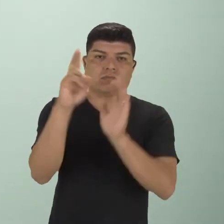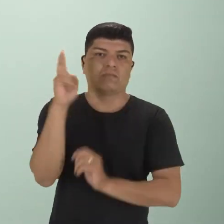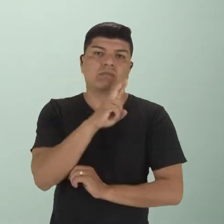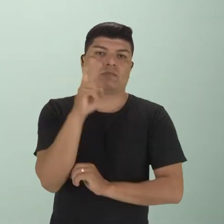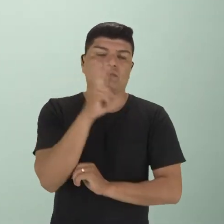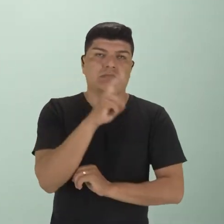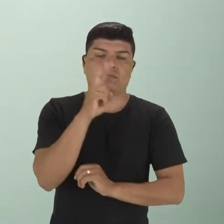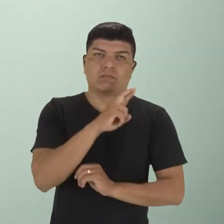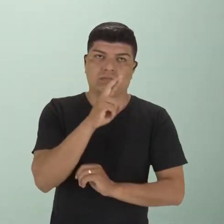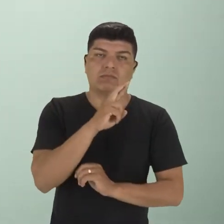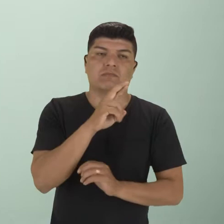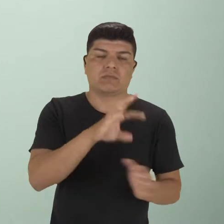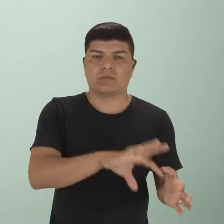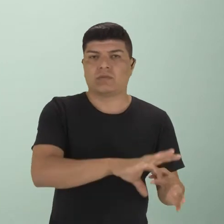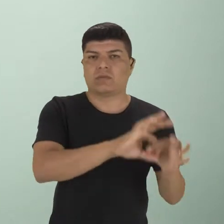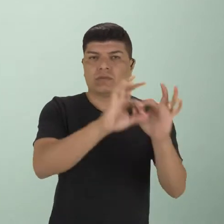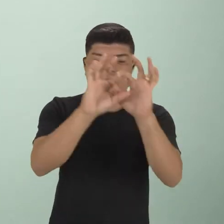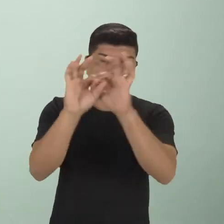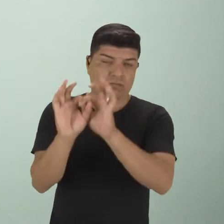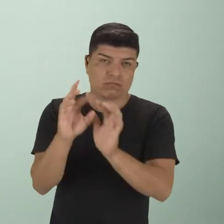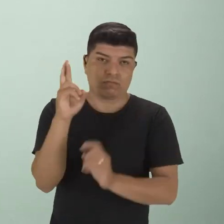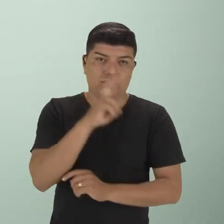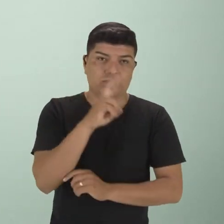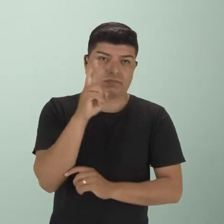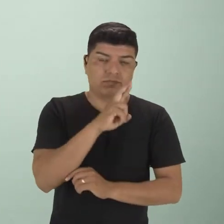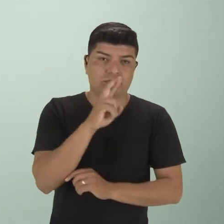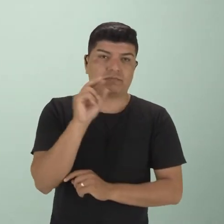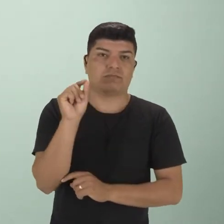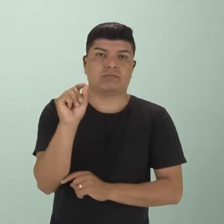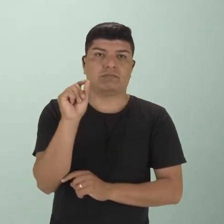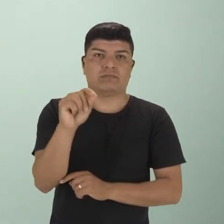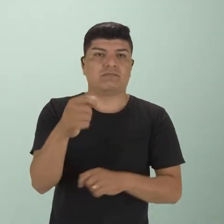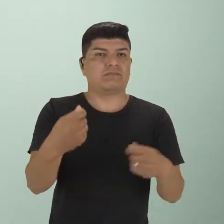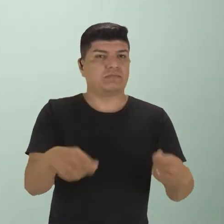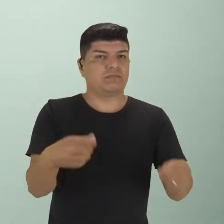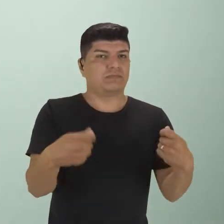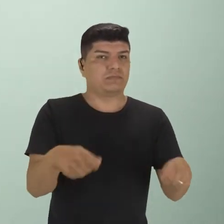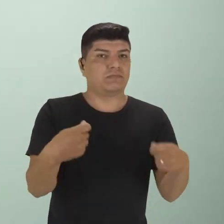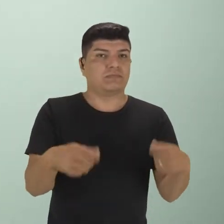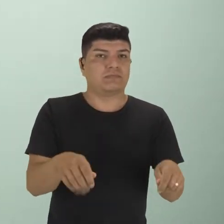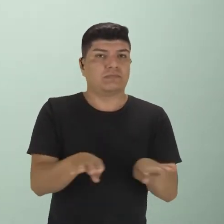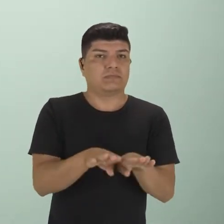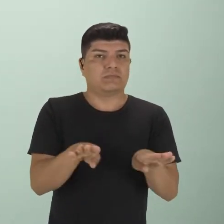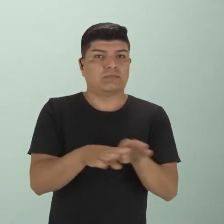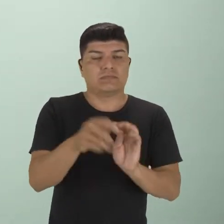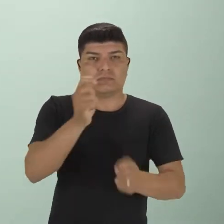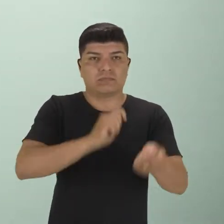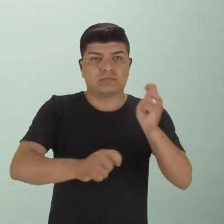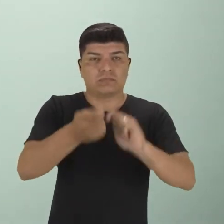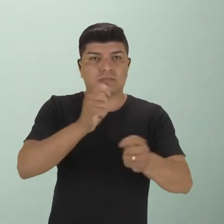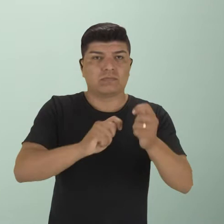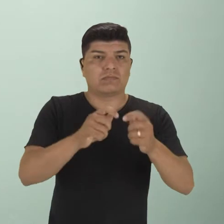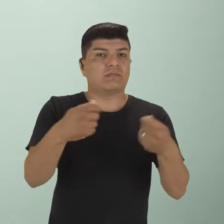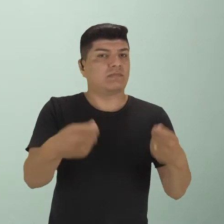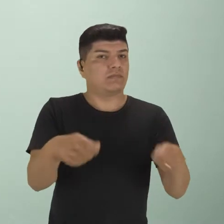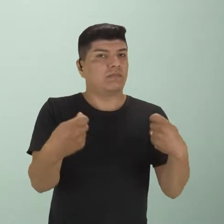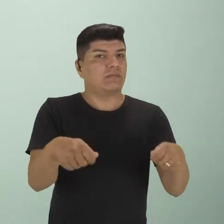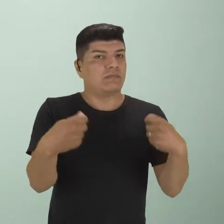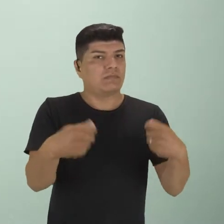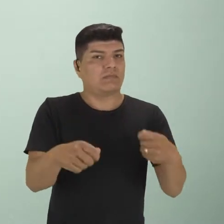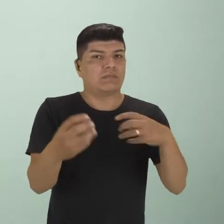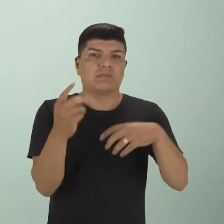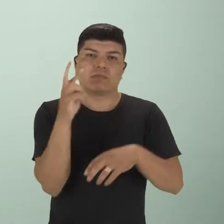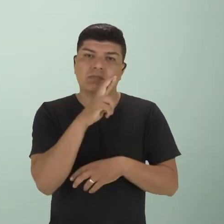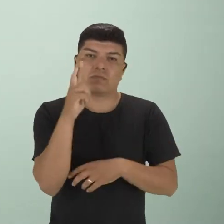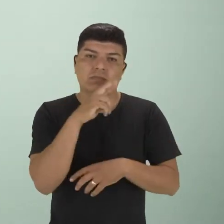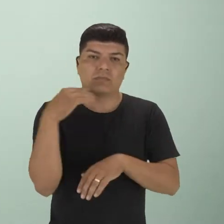Revolução Russa, tá? O contexto de Revolução Russa, ele vem com a necessidade também de industrializar, com a necessidade